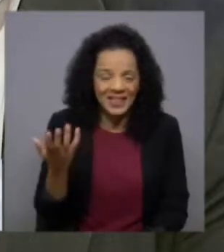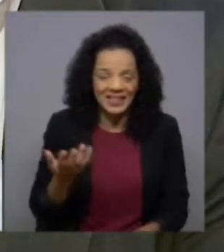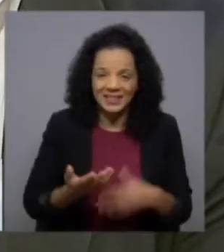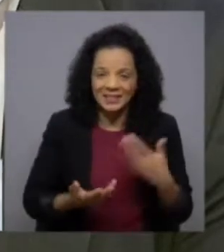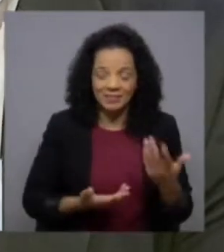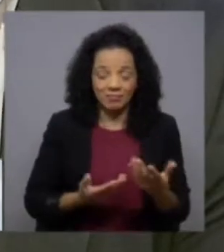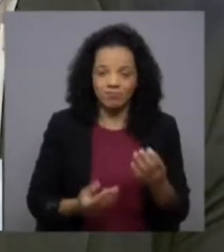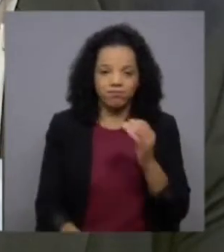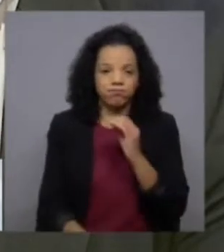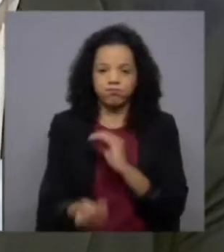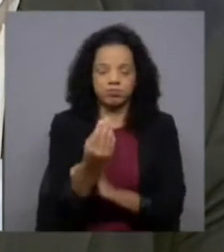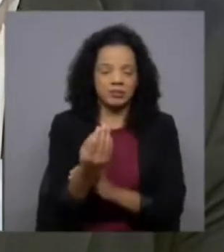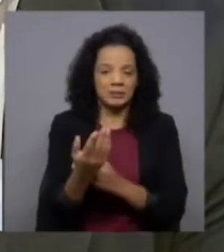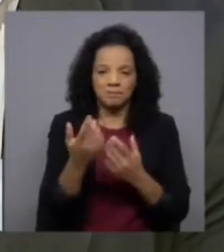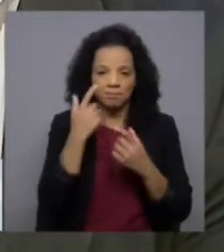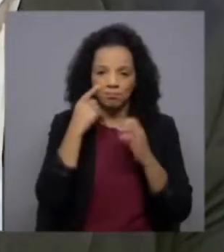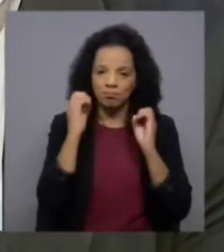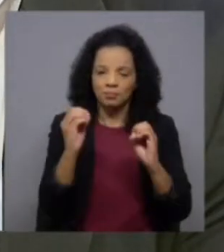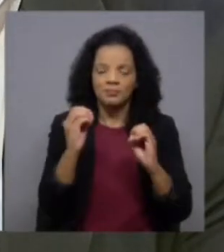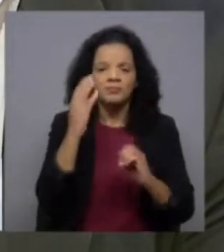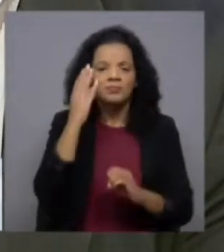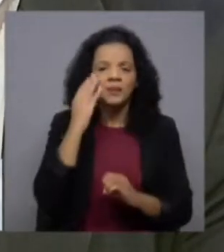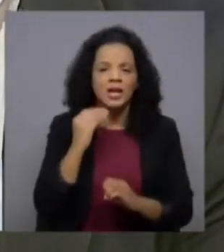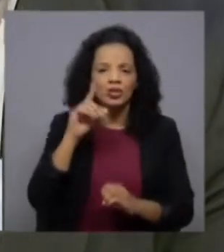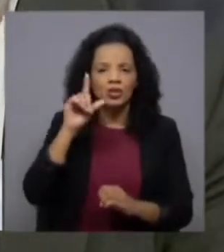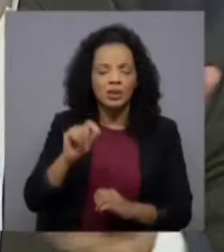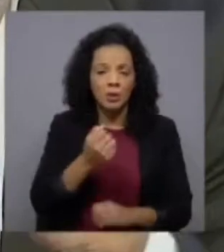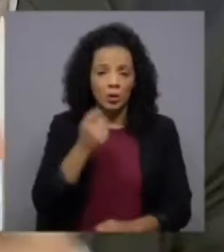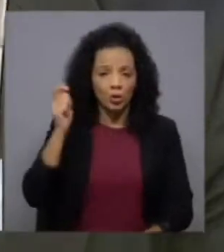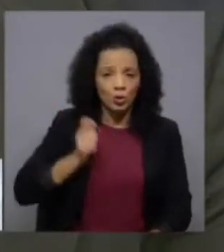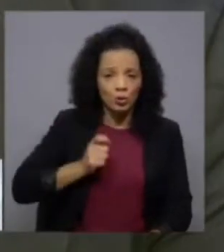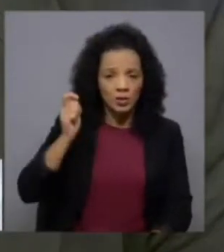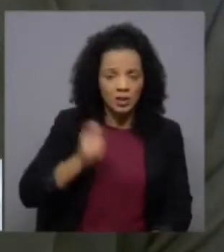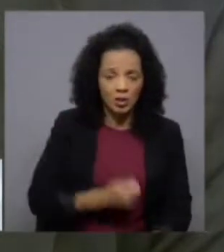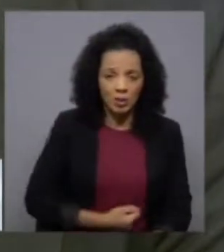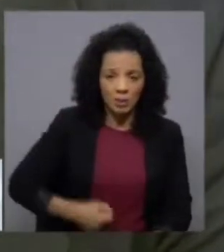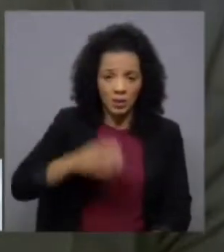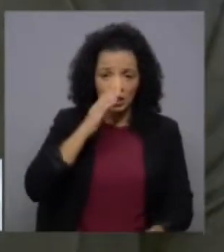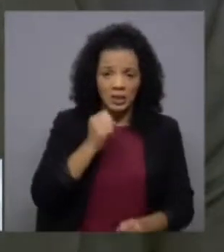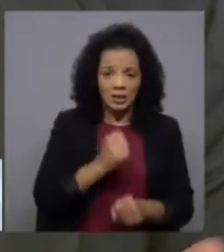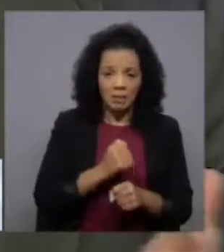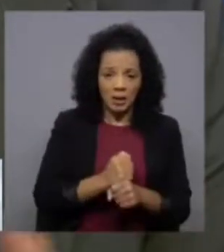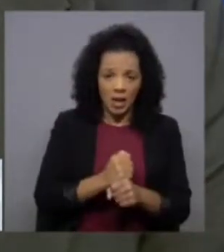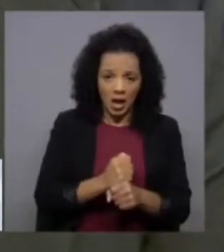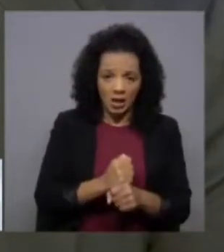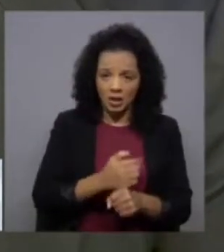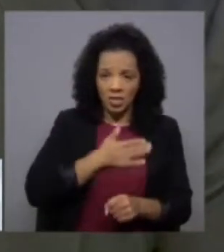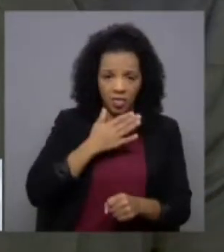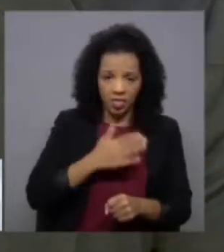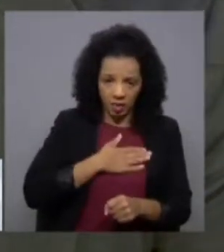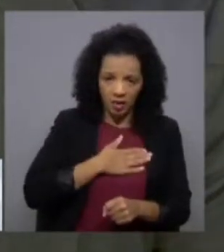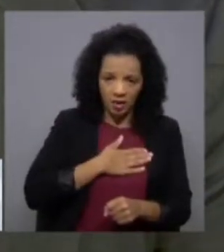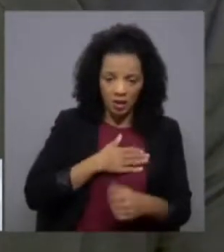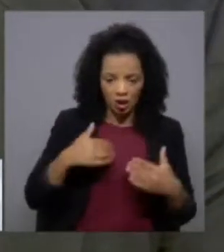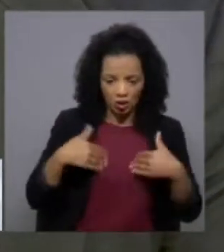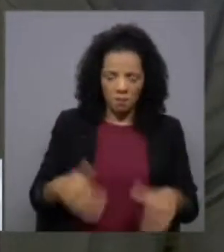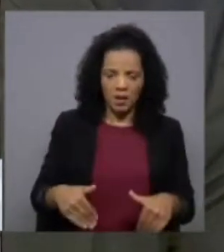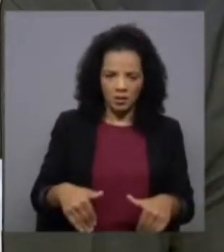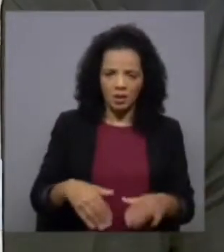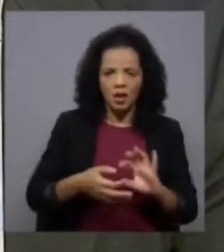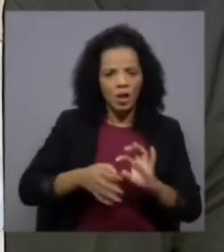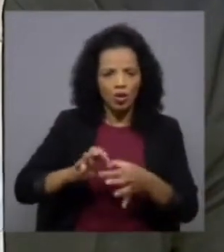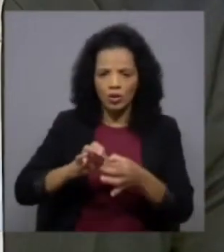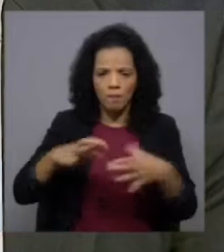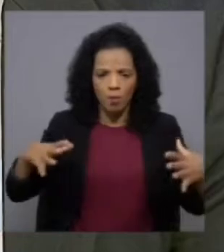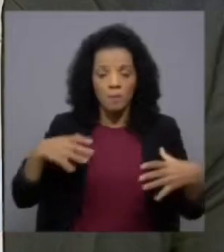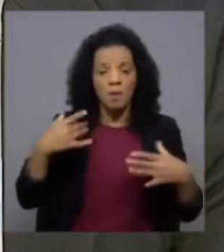absolutamente surrealista quer dizer não consigo entender acho que até o subsídio de desemprego para quem se despede e não quer trabalhar não faz sentido agora faz todo o sentido para